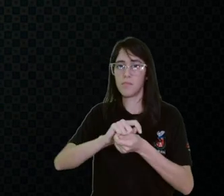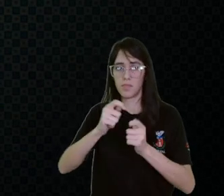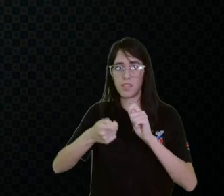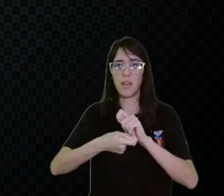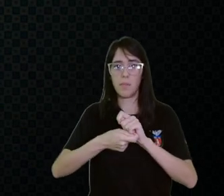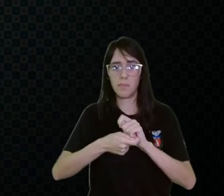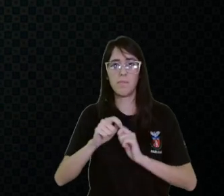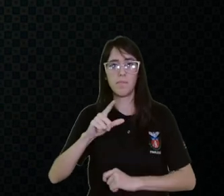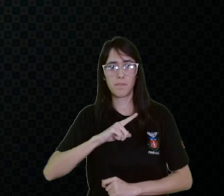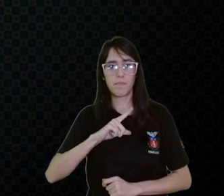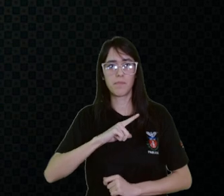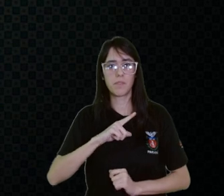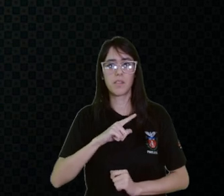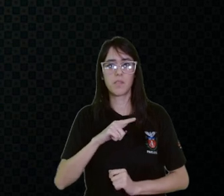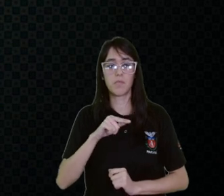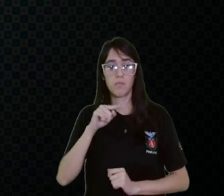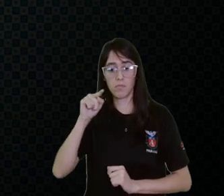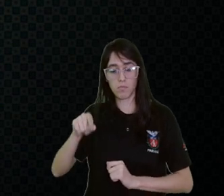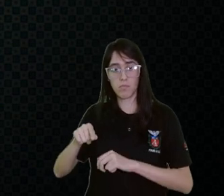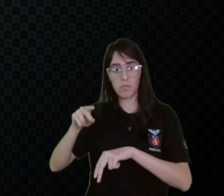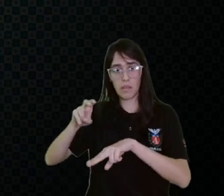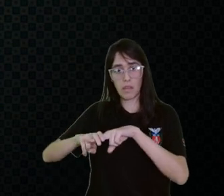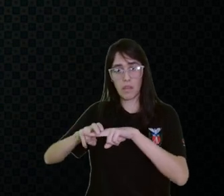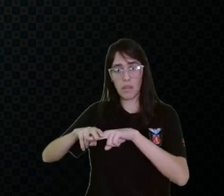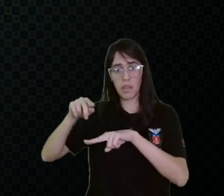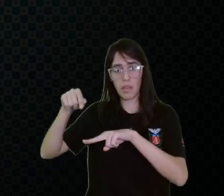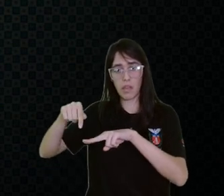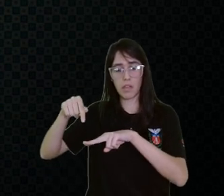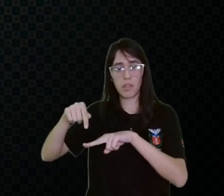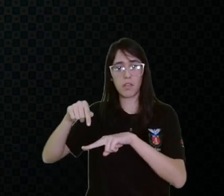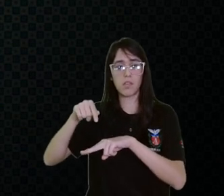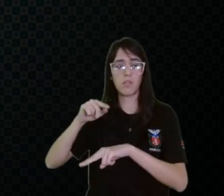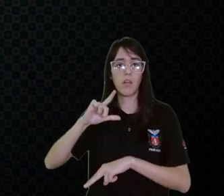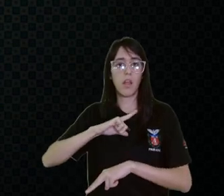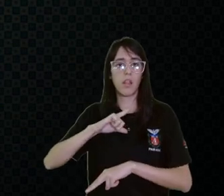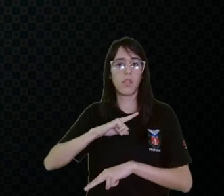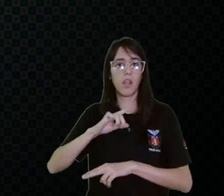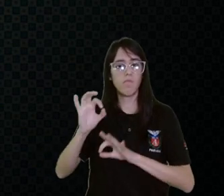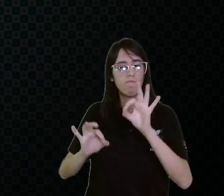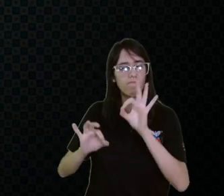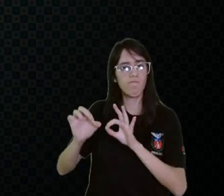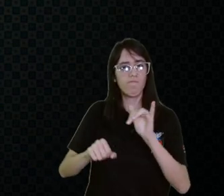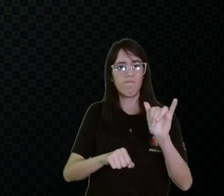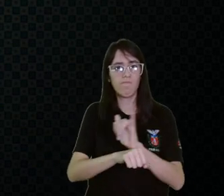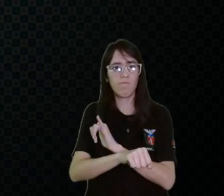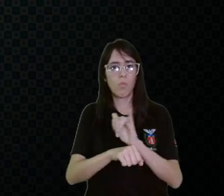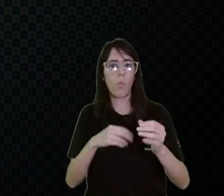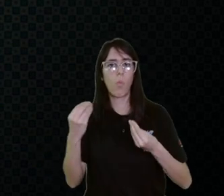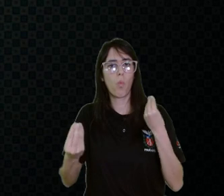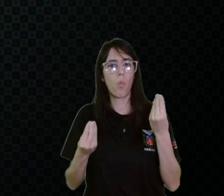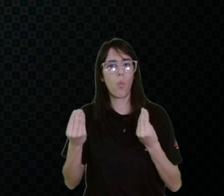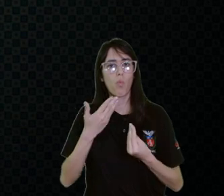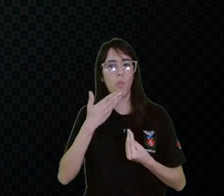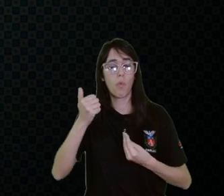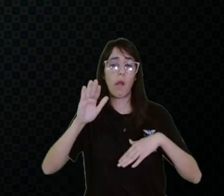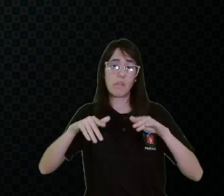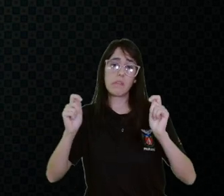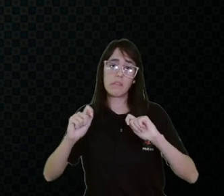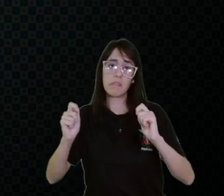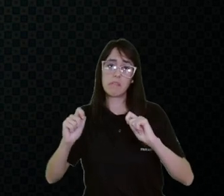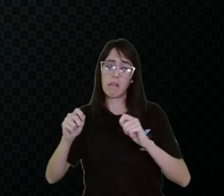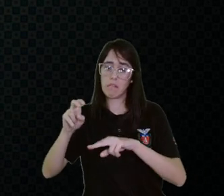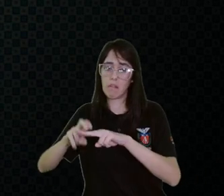a própria cadeira, que não é a cadeira de roda, esse aluno consegue ser transportado, ou consegue se transportar